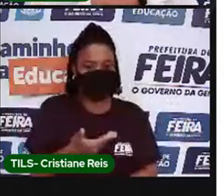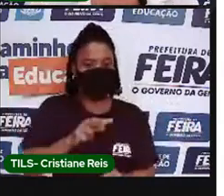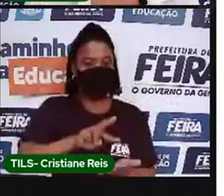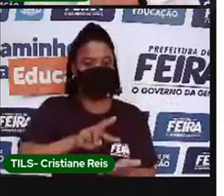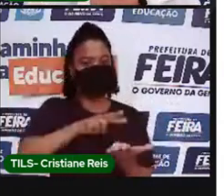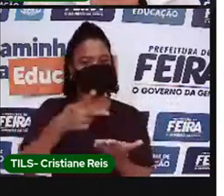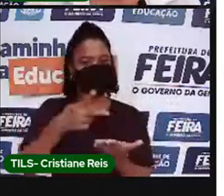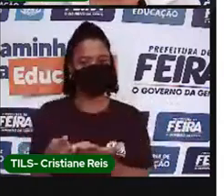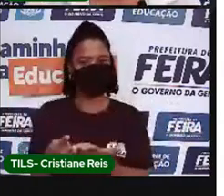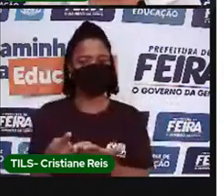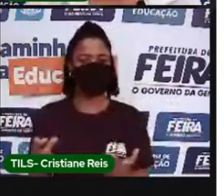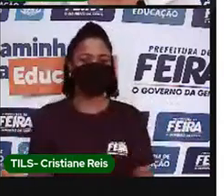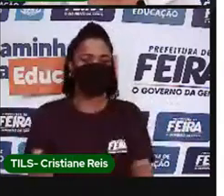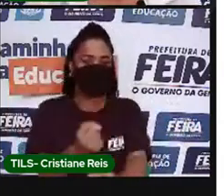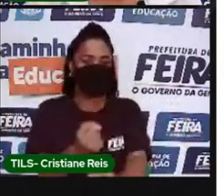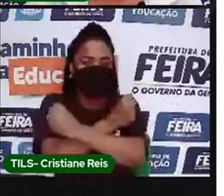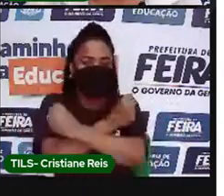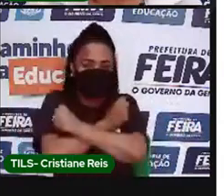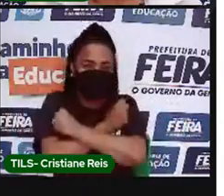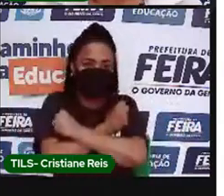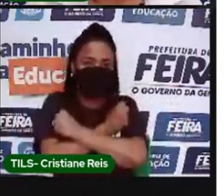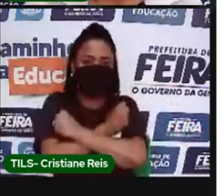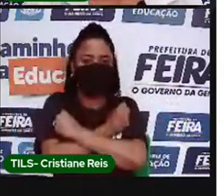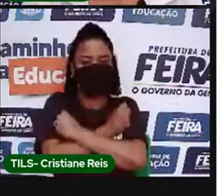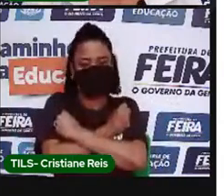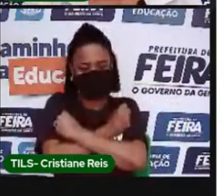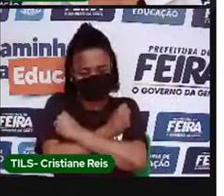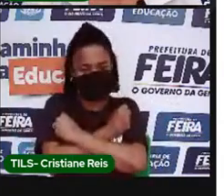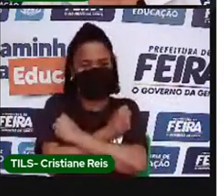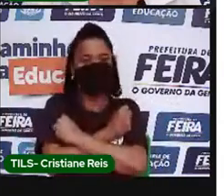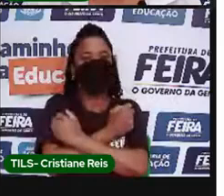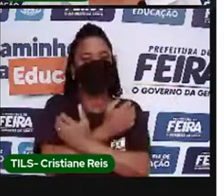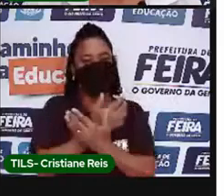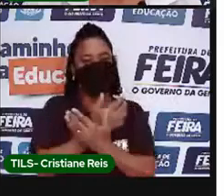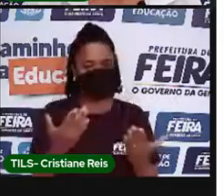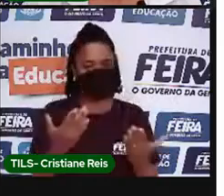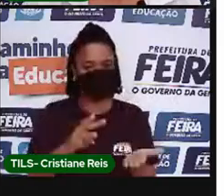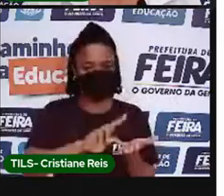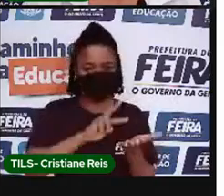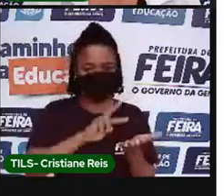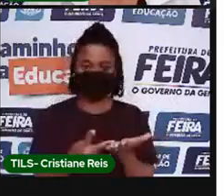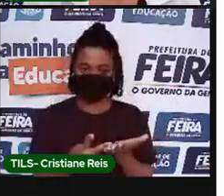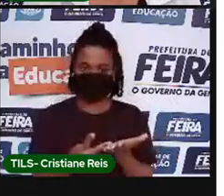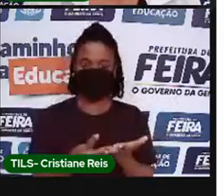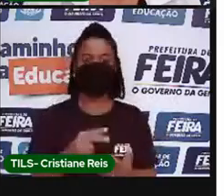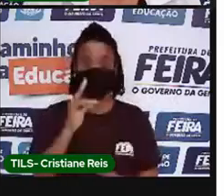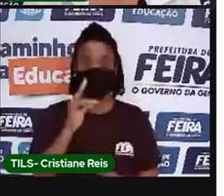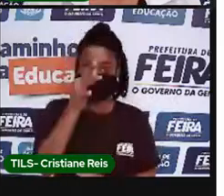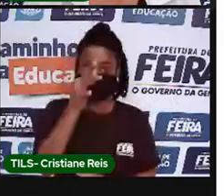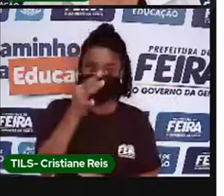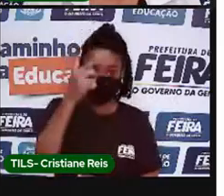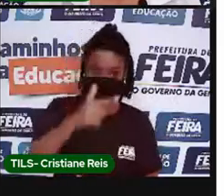vocês. See you next class. Espero vê-los na próxima aula.